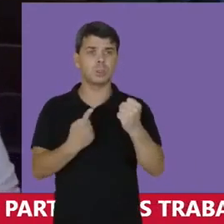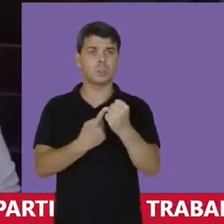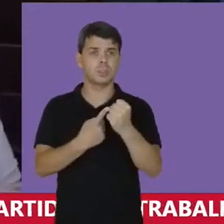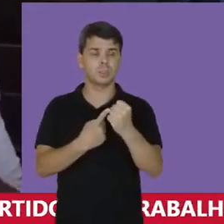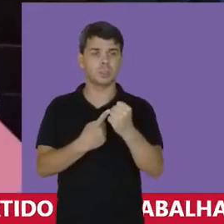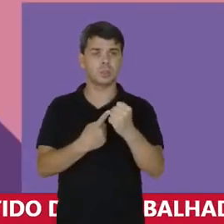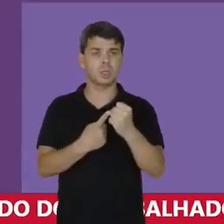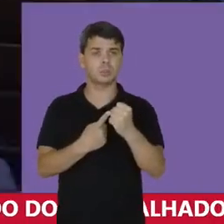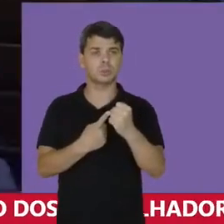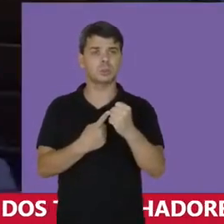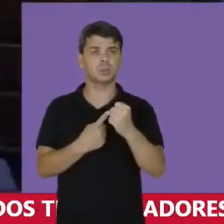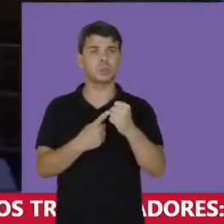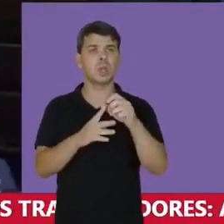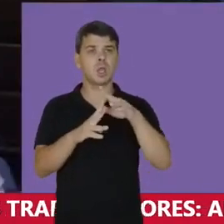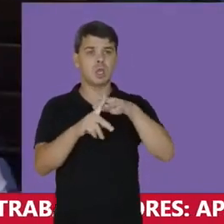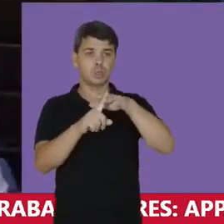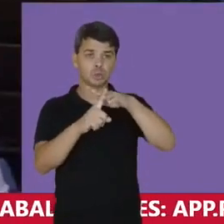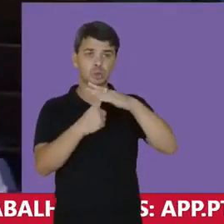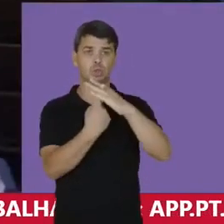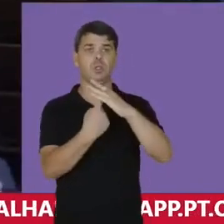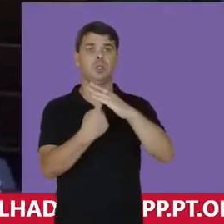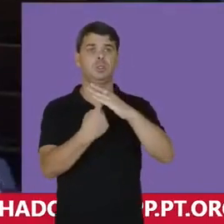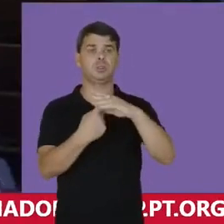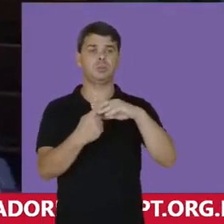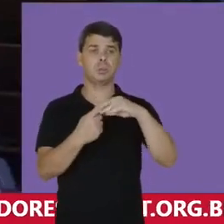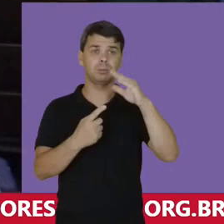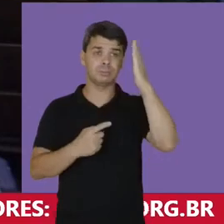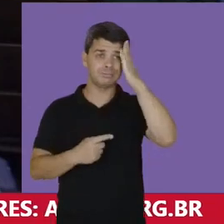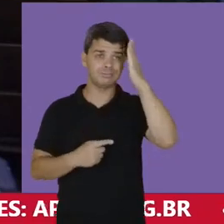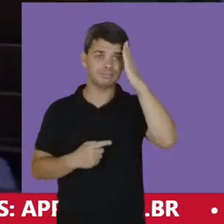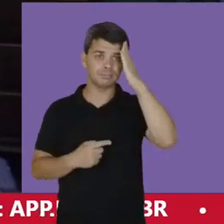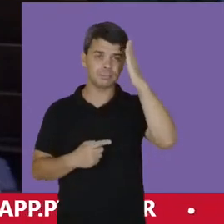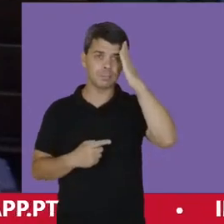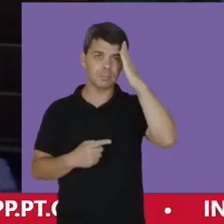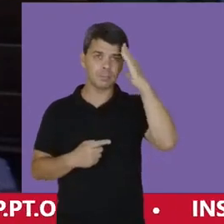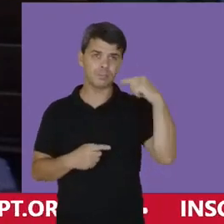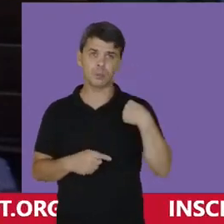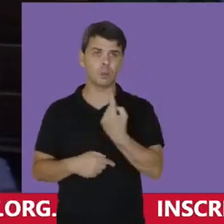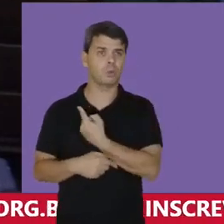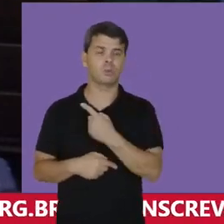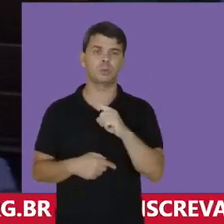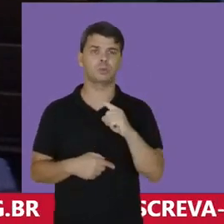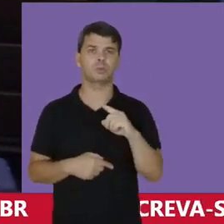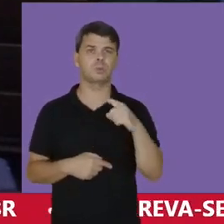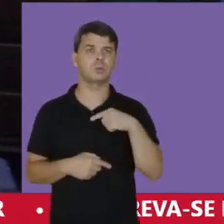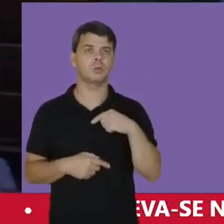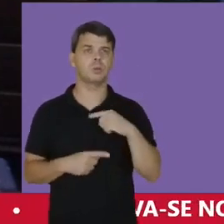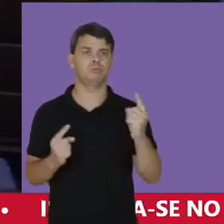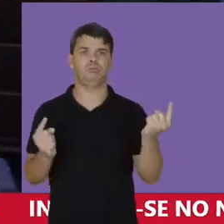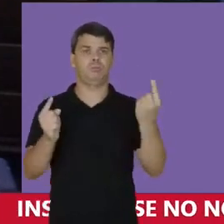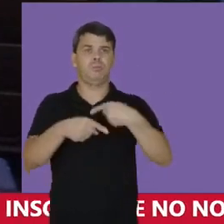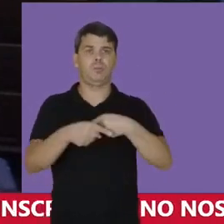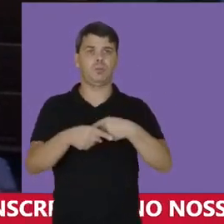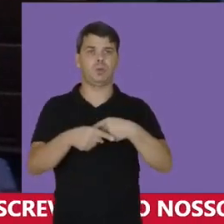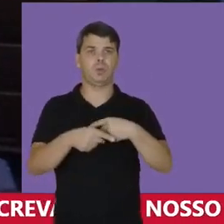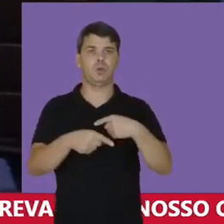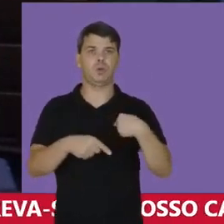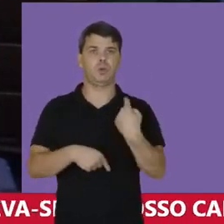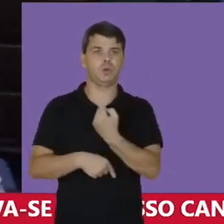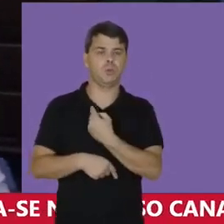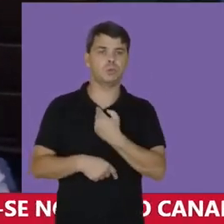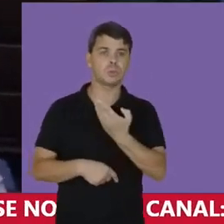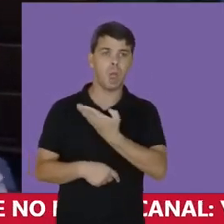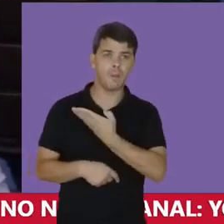socialista Eles precisam compreender Nós não somos adversárias Nós somos